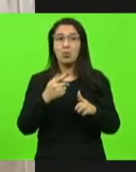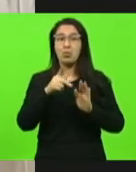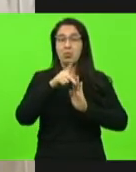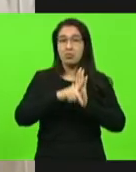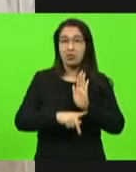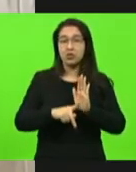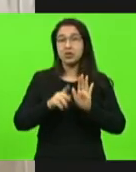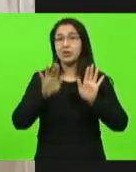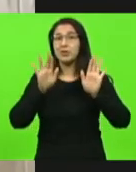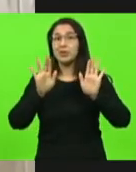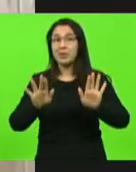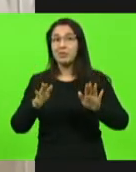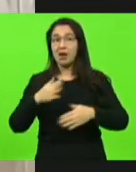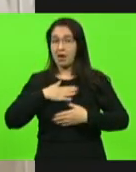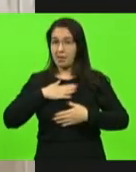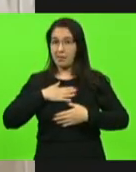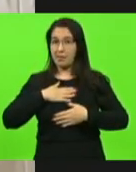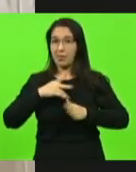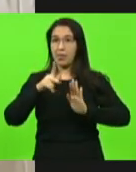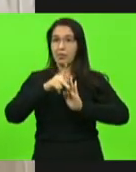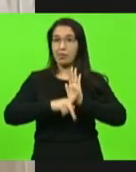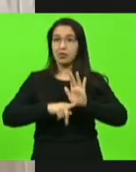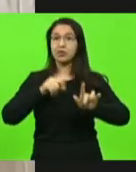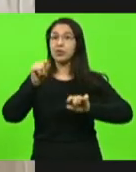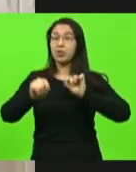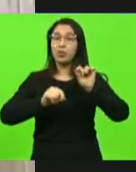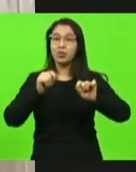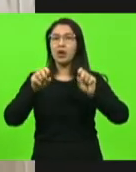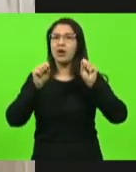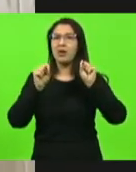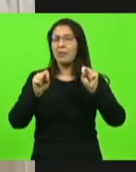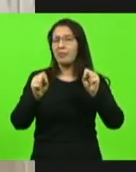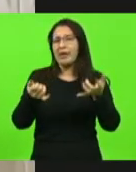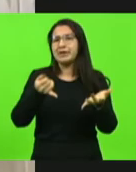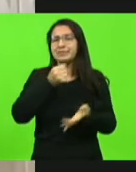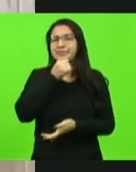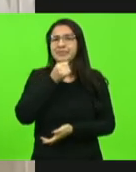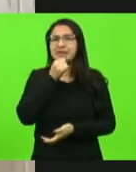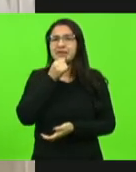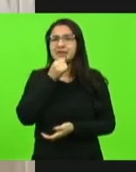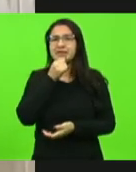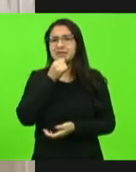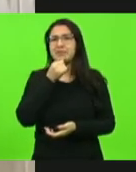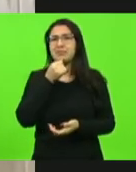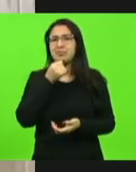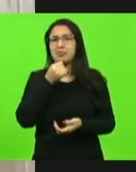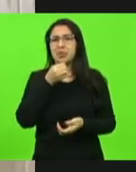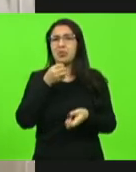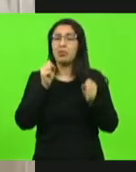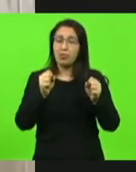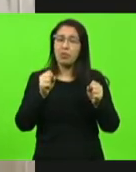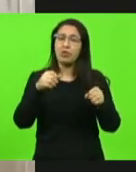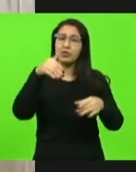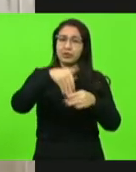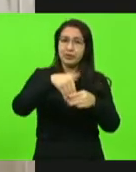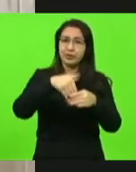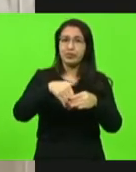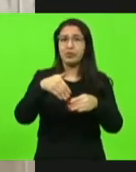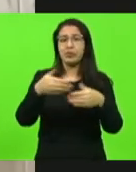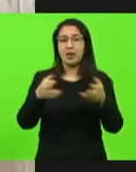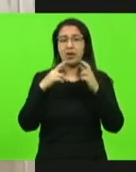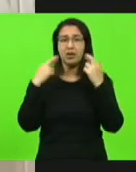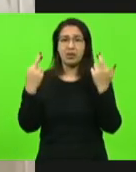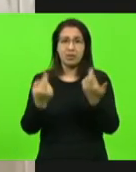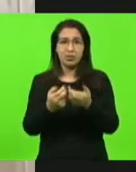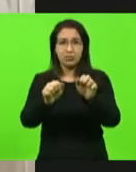justamente esse meu projeto aí, ele poderia sim ser levado ao plenário para votação. A minha assessoria já fez